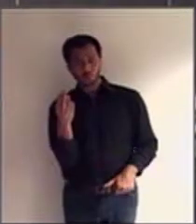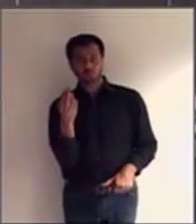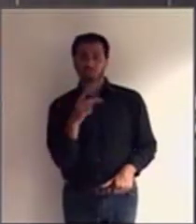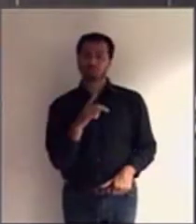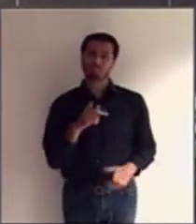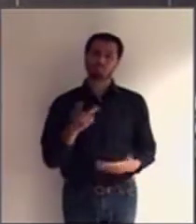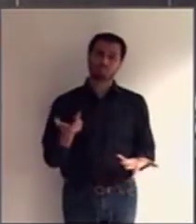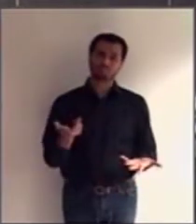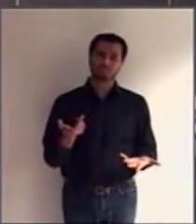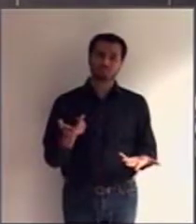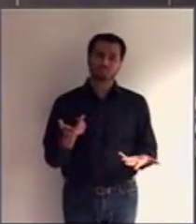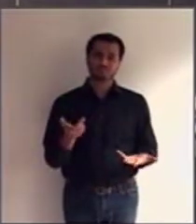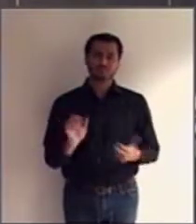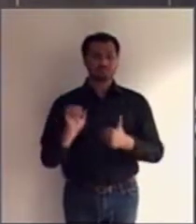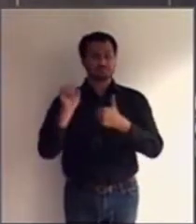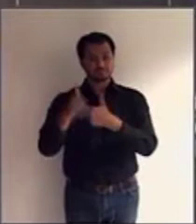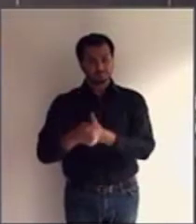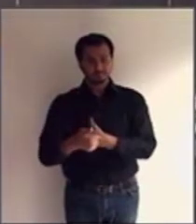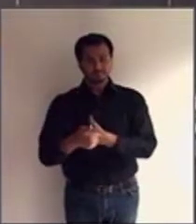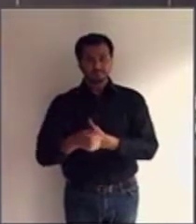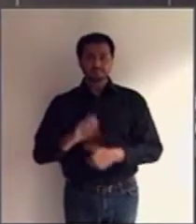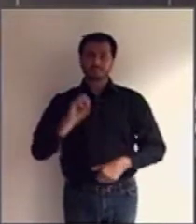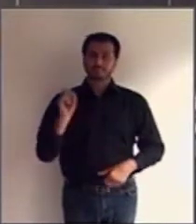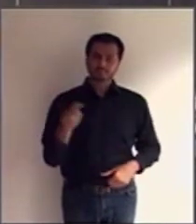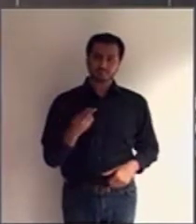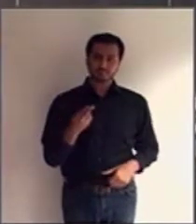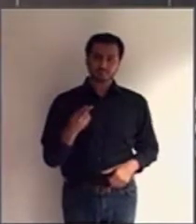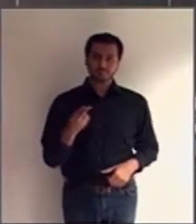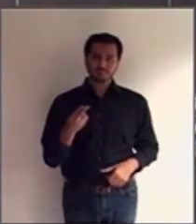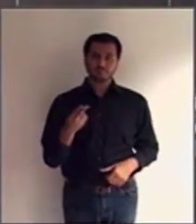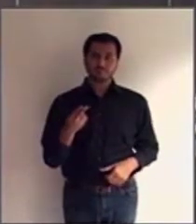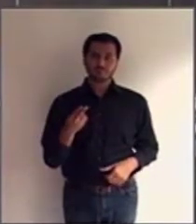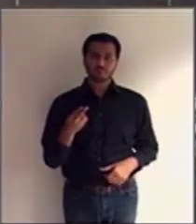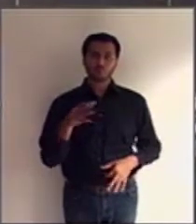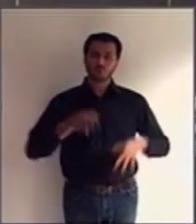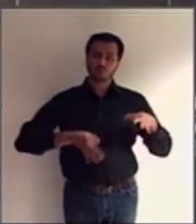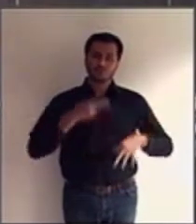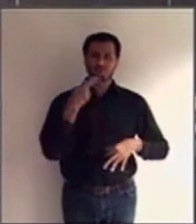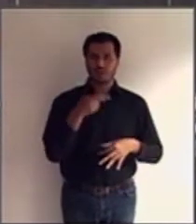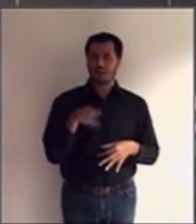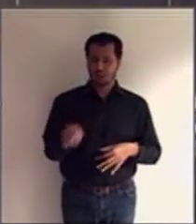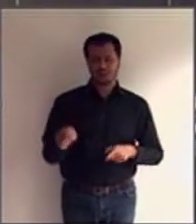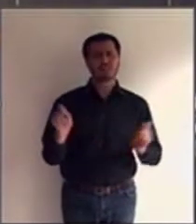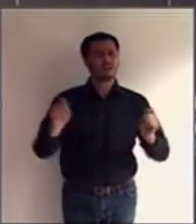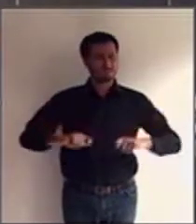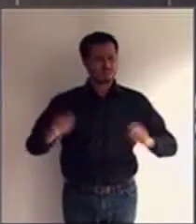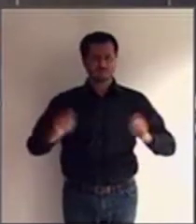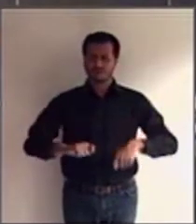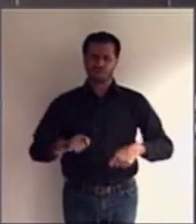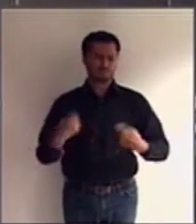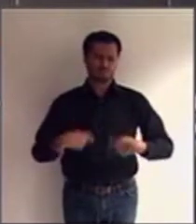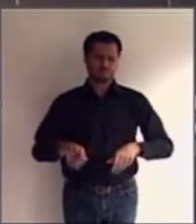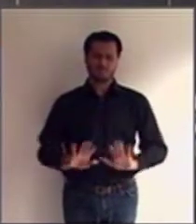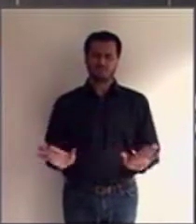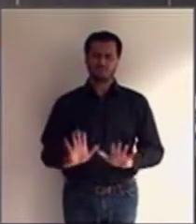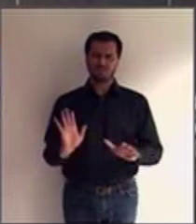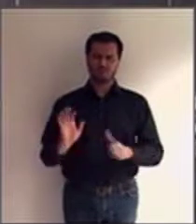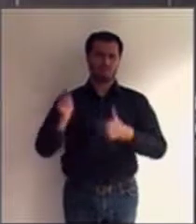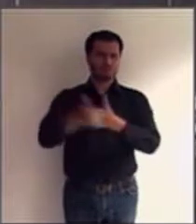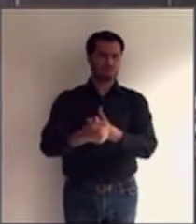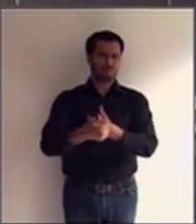se não for o caso da interdição, o juiz deve decretar que a pessoa tem plena capacidade e não deve ser interditada.